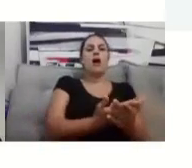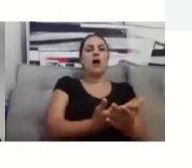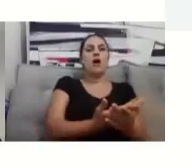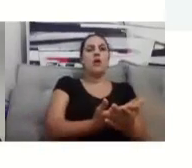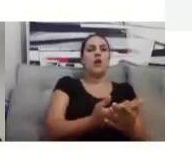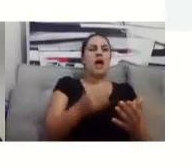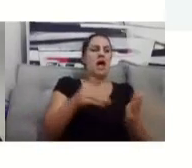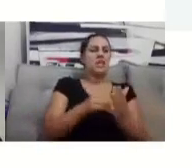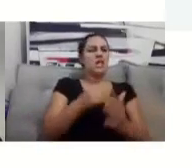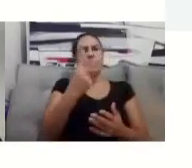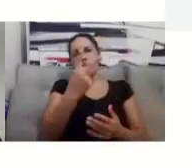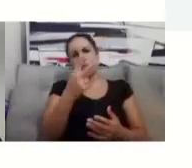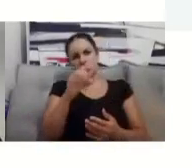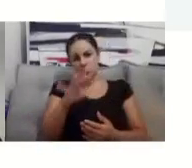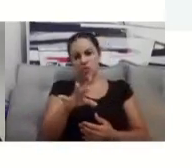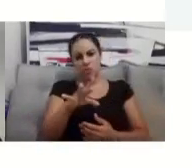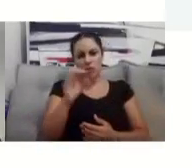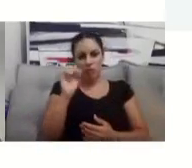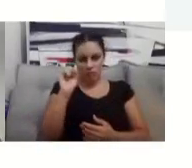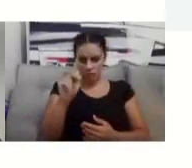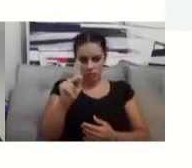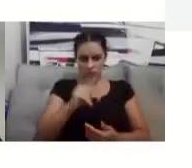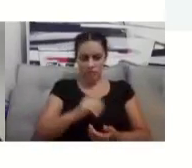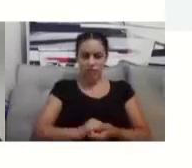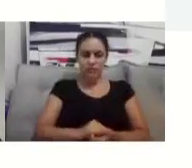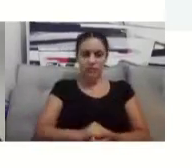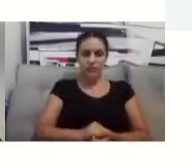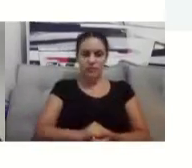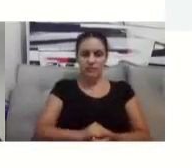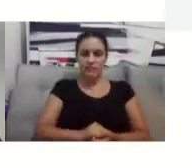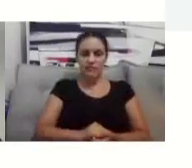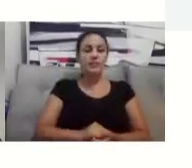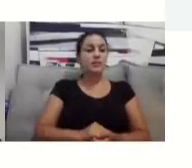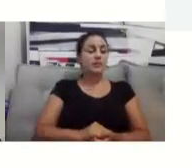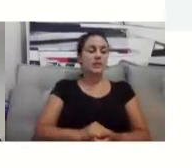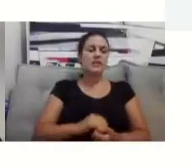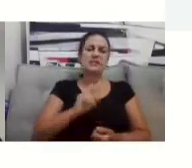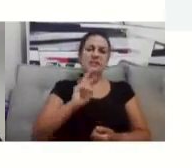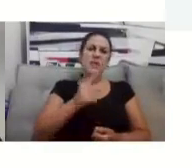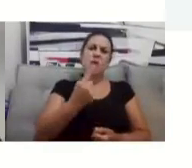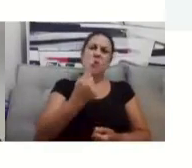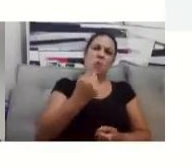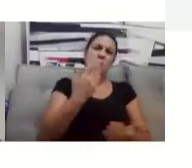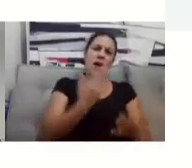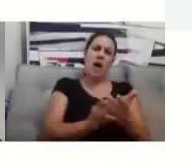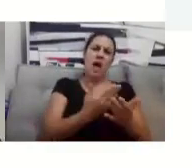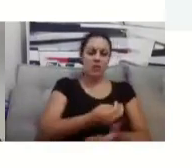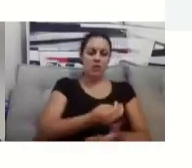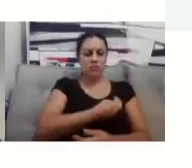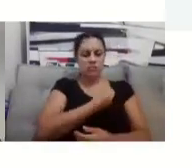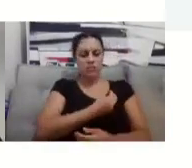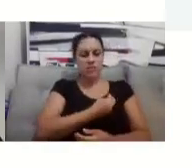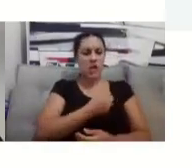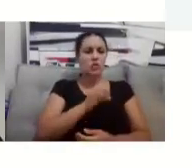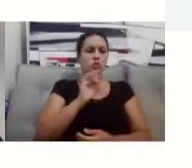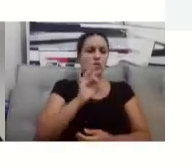frequente. Na maioria das semanas, nós temos uma aula presencial ou por web conferência, né?